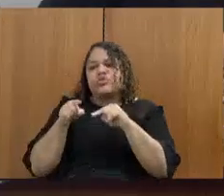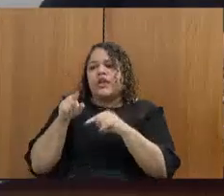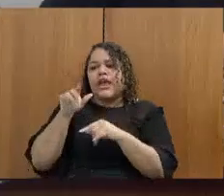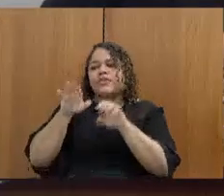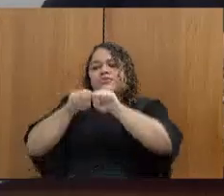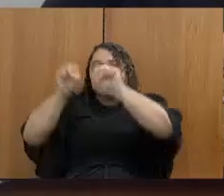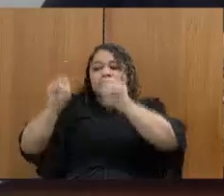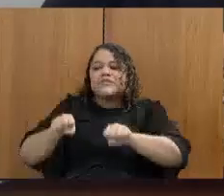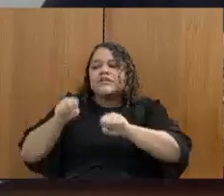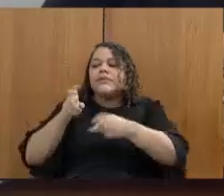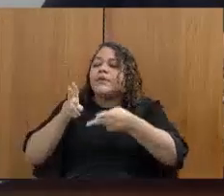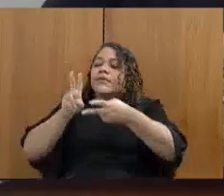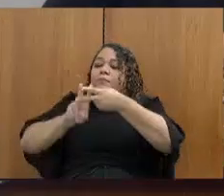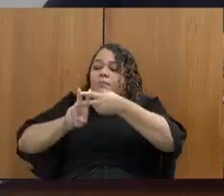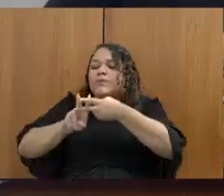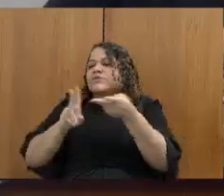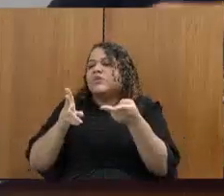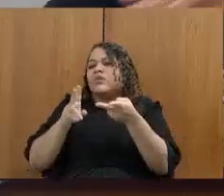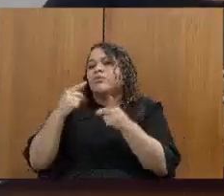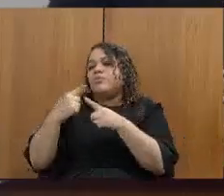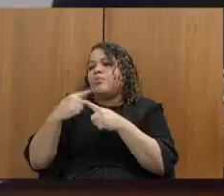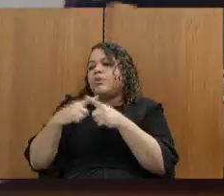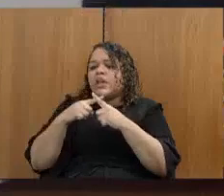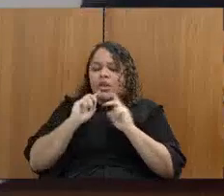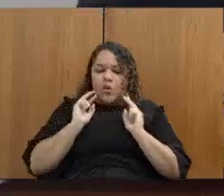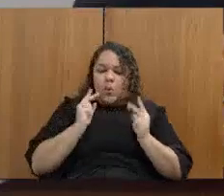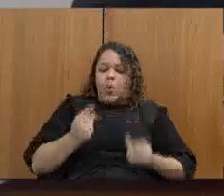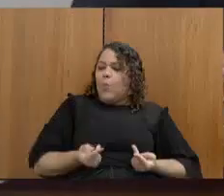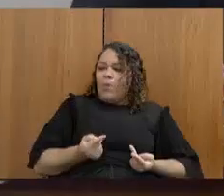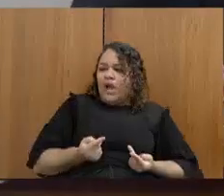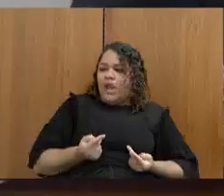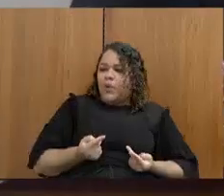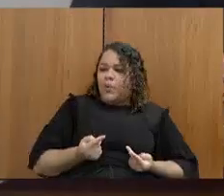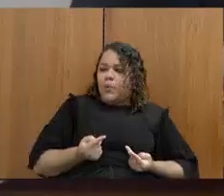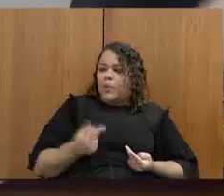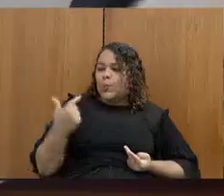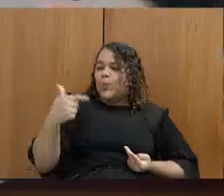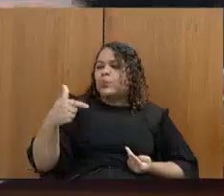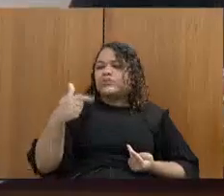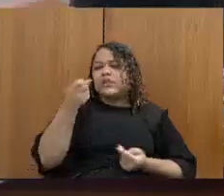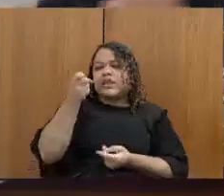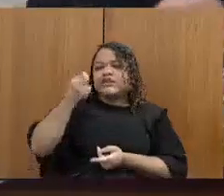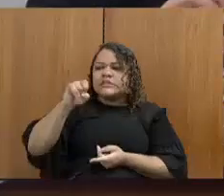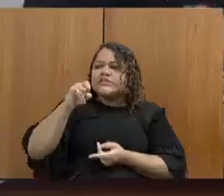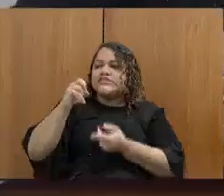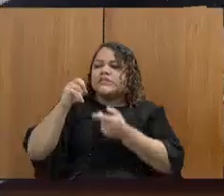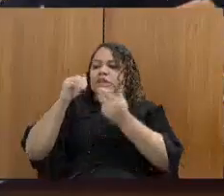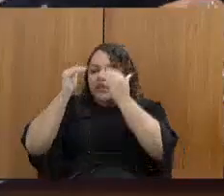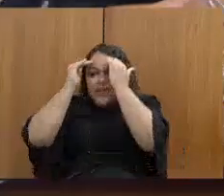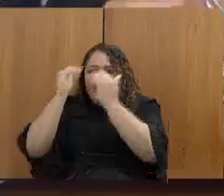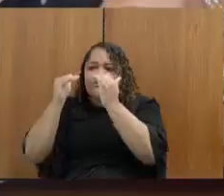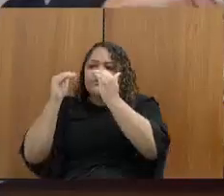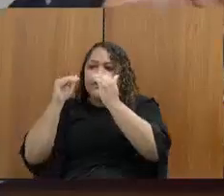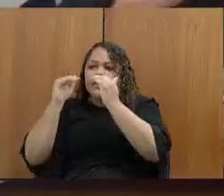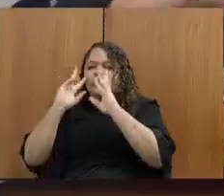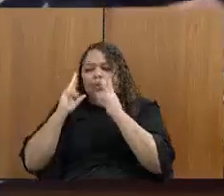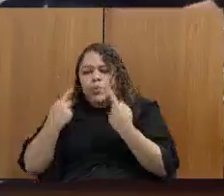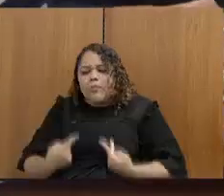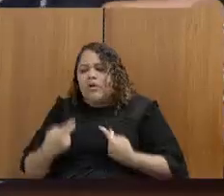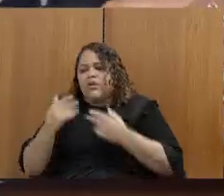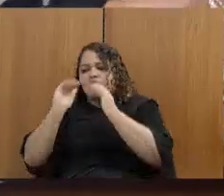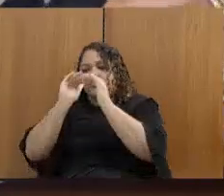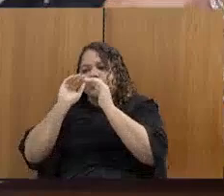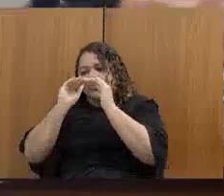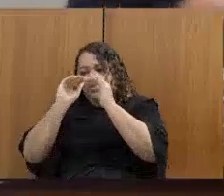humanização se a gente não tratar os servidores de forma humanizada. Então,